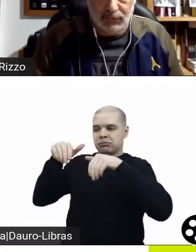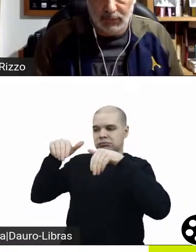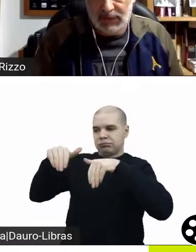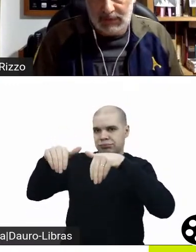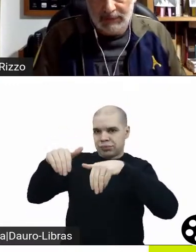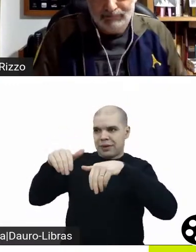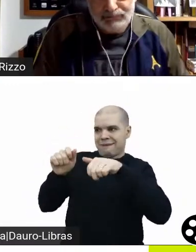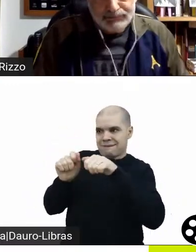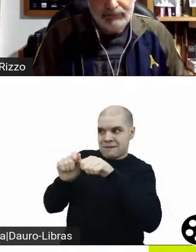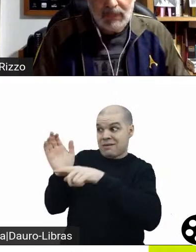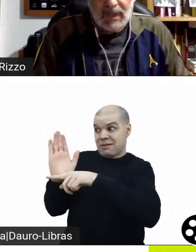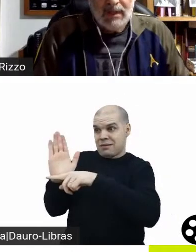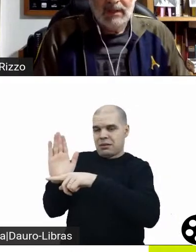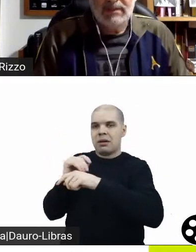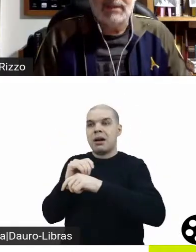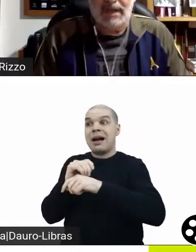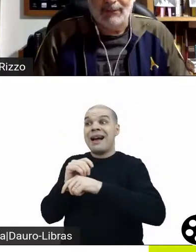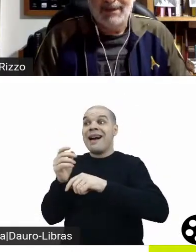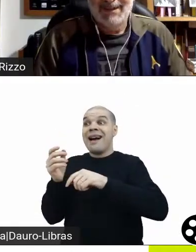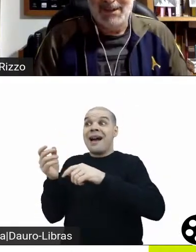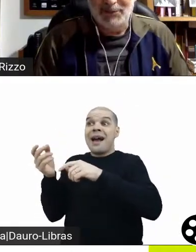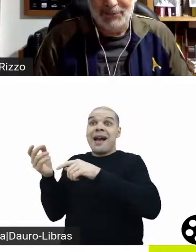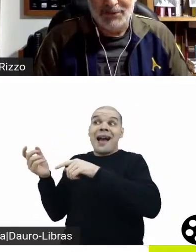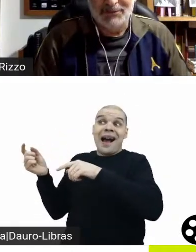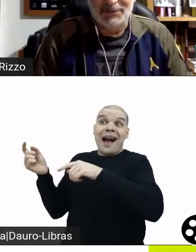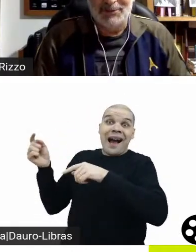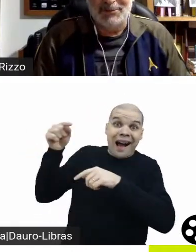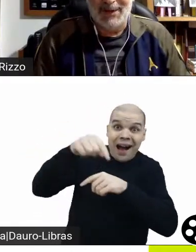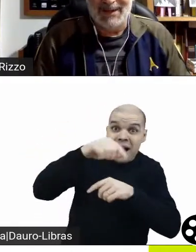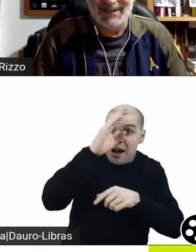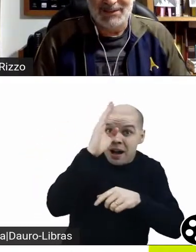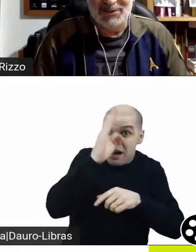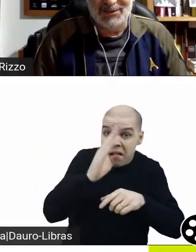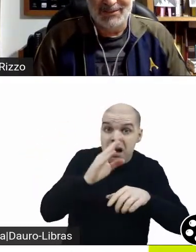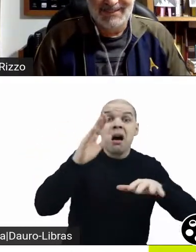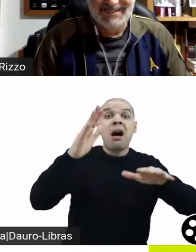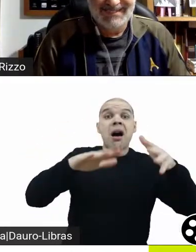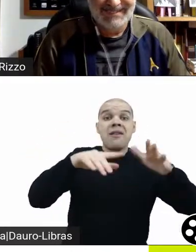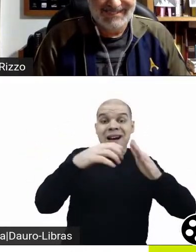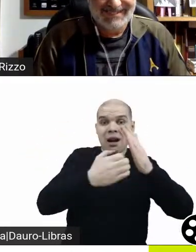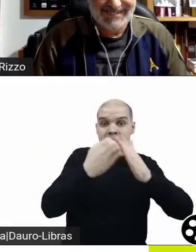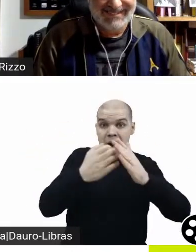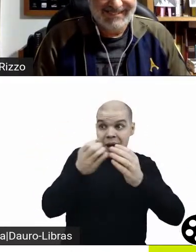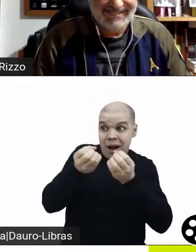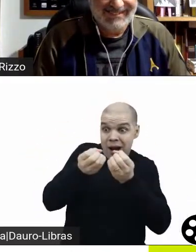autores do filme que quiseram que ele fosse visto com aquele título.